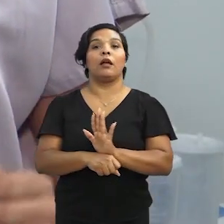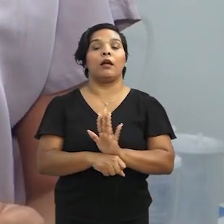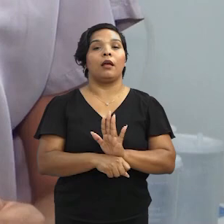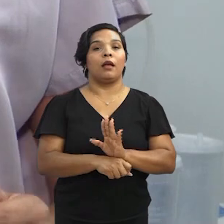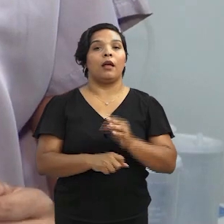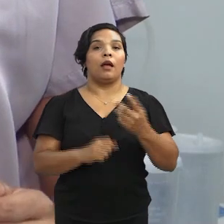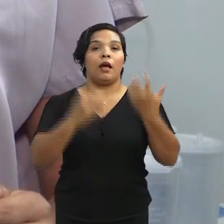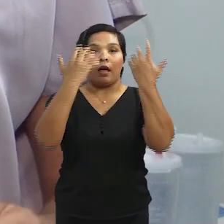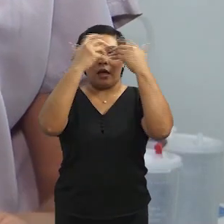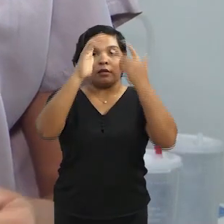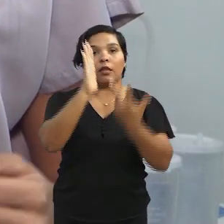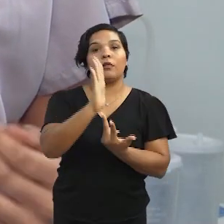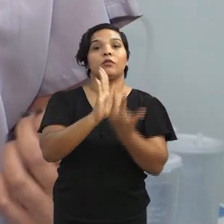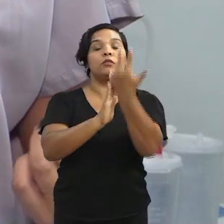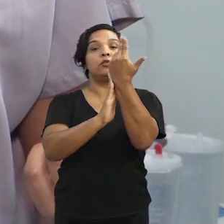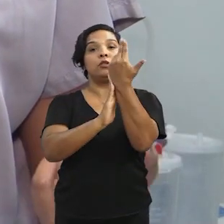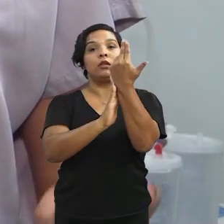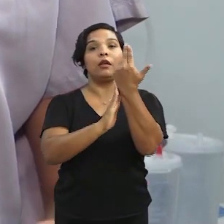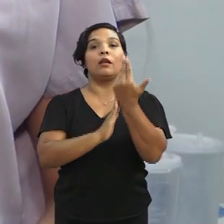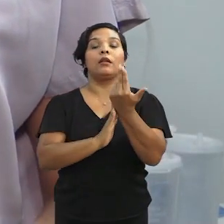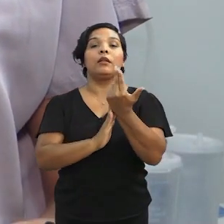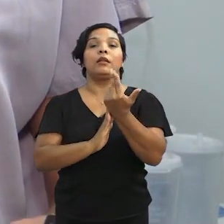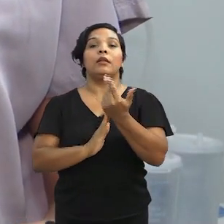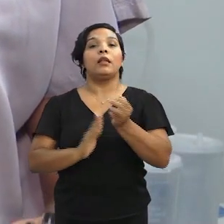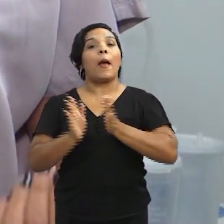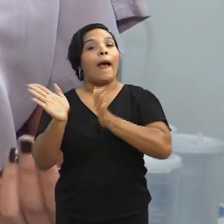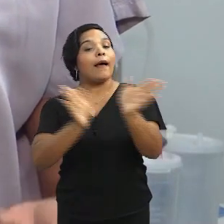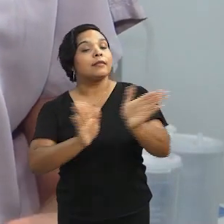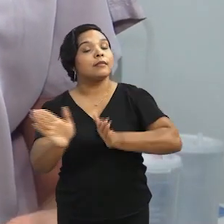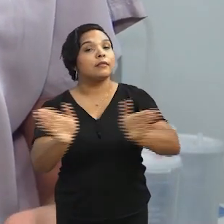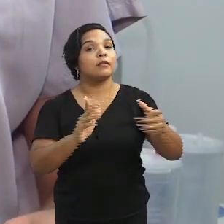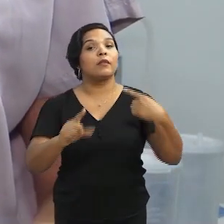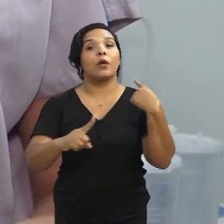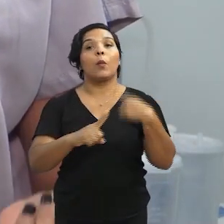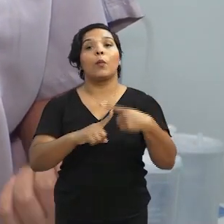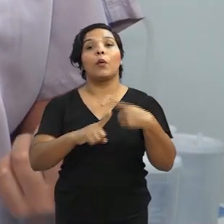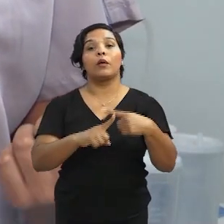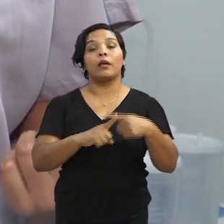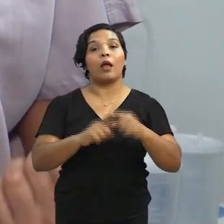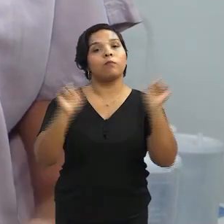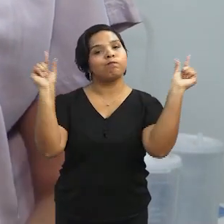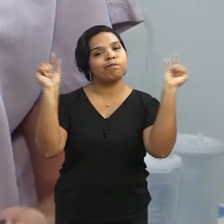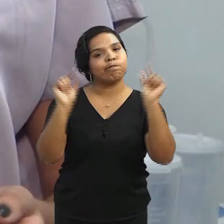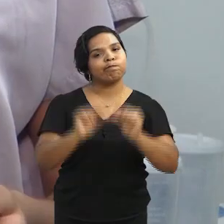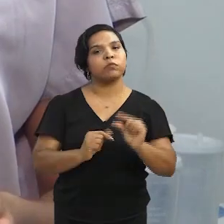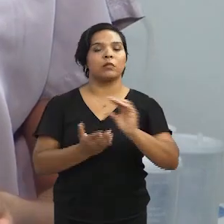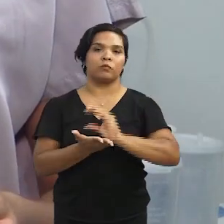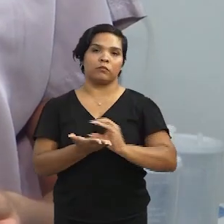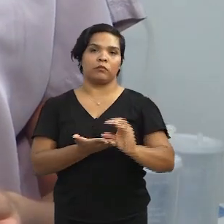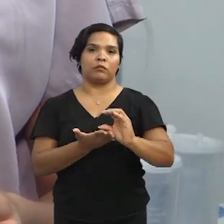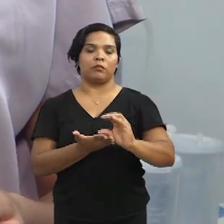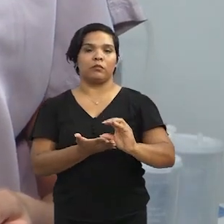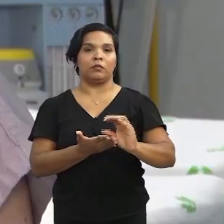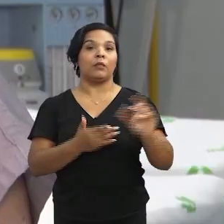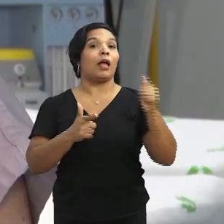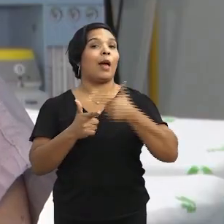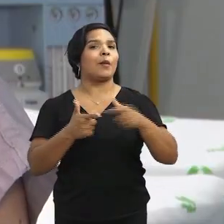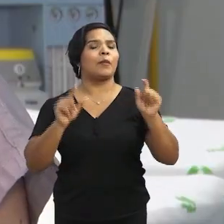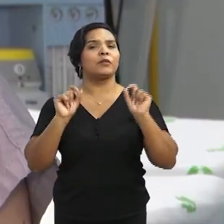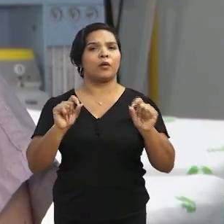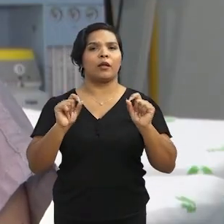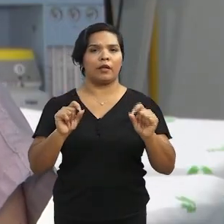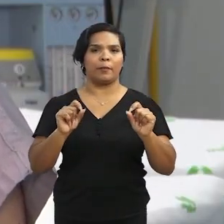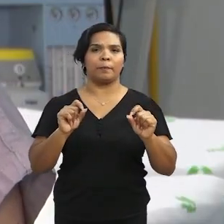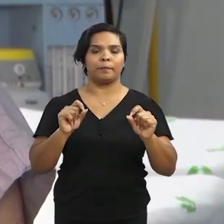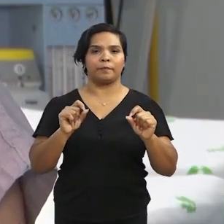precisão da neurocirurgia, o aplicativo torna o procedimento mais acessível, pois é uma ferramenta de baixo custo. A grande